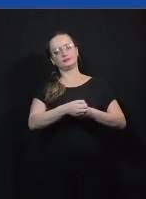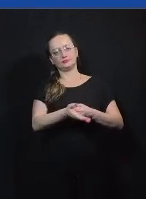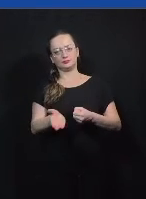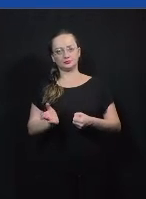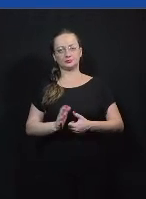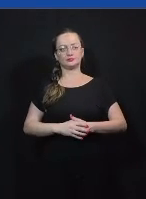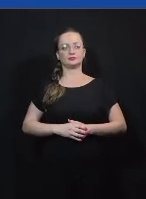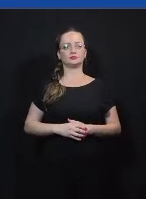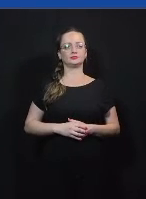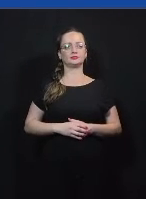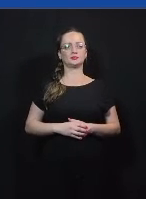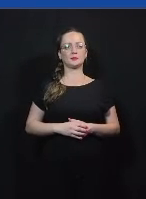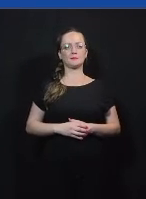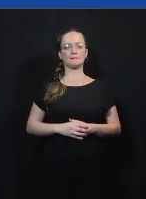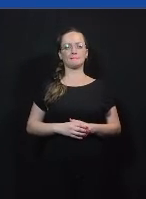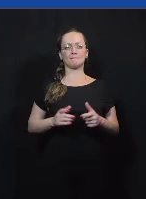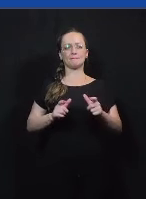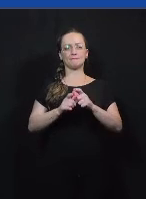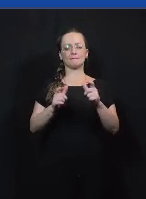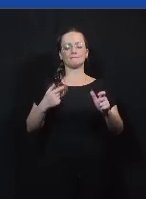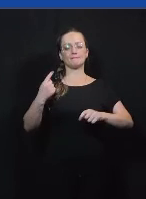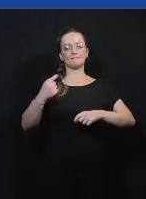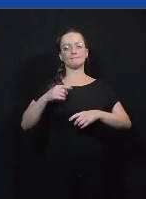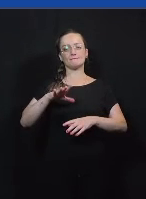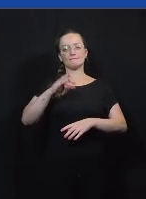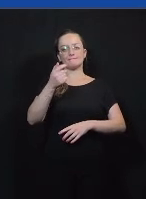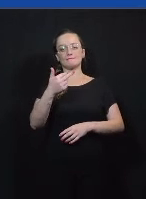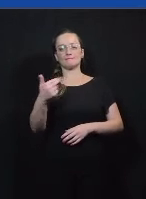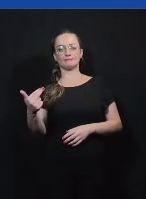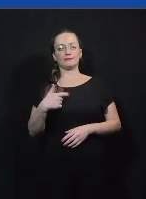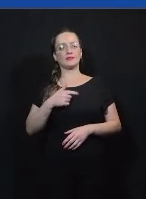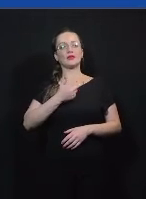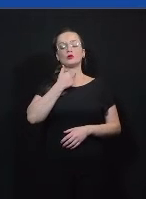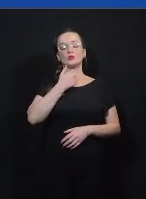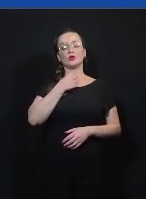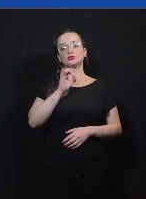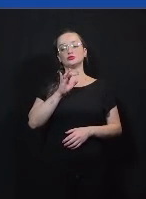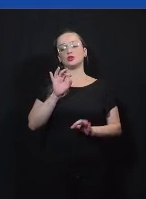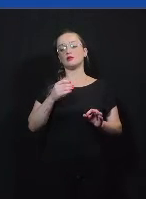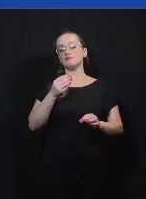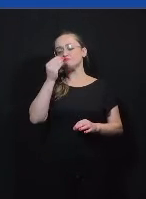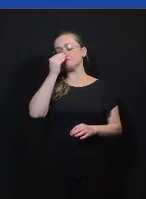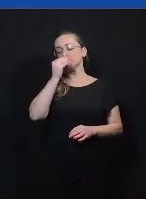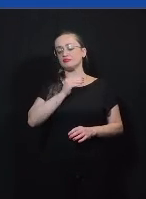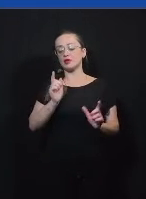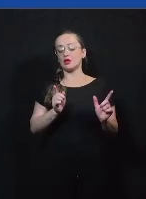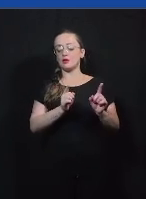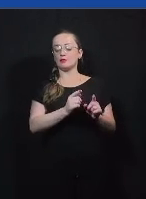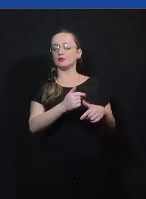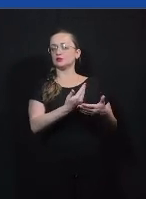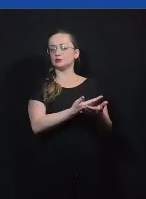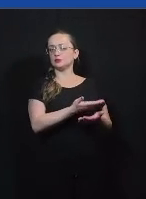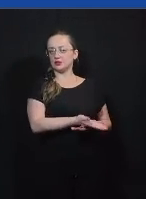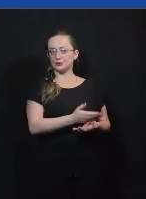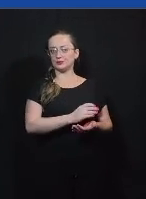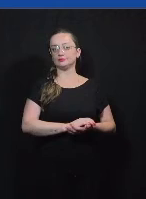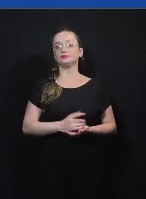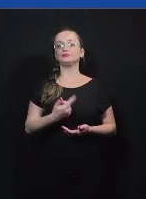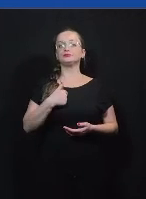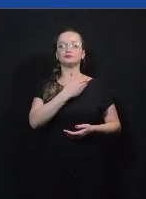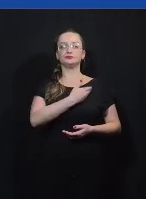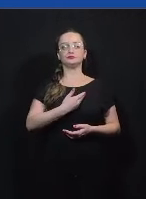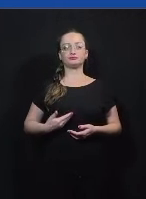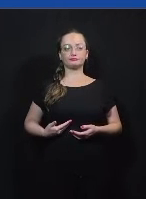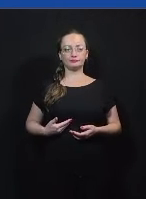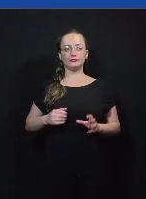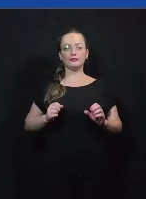pode ter uma maioria que prefira alguma coisa mas você não pode simplesmente ignorar uma minoria que discordou daquilo quem governa governa